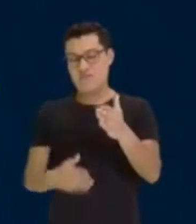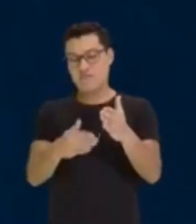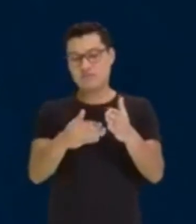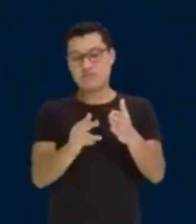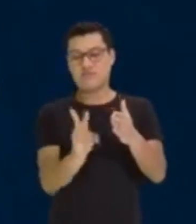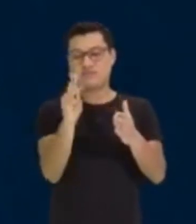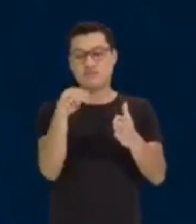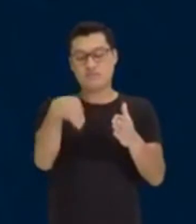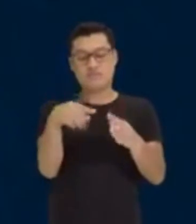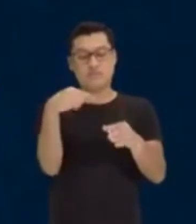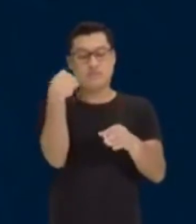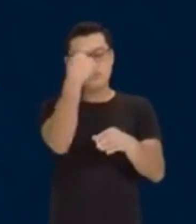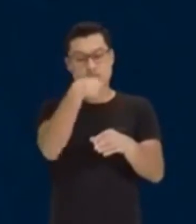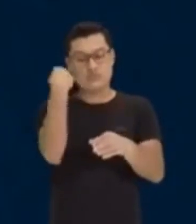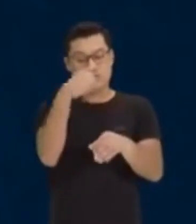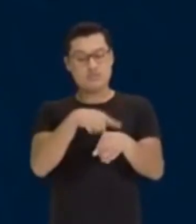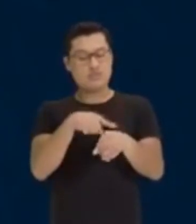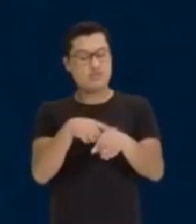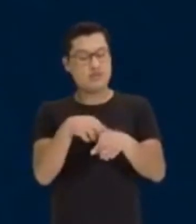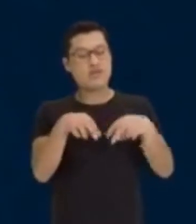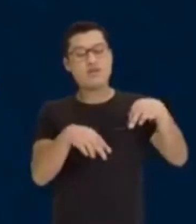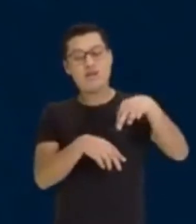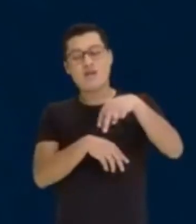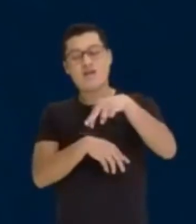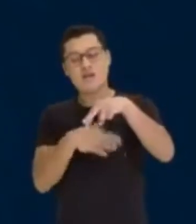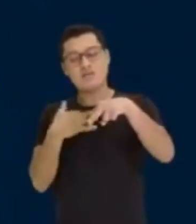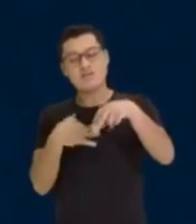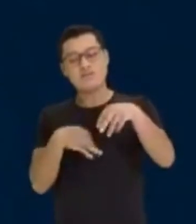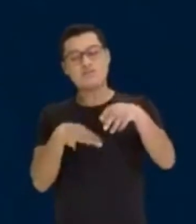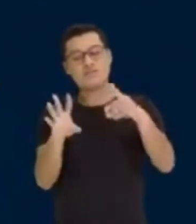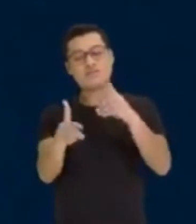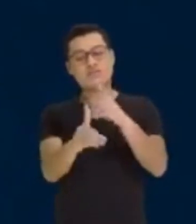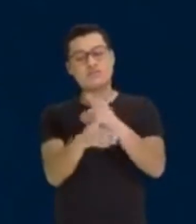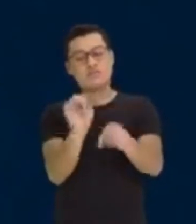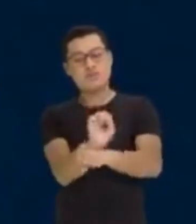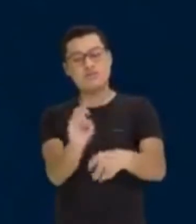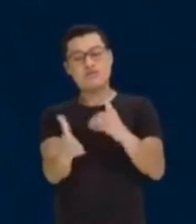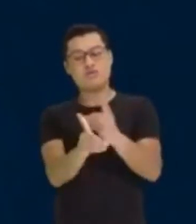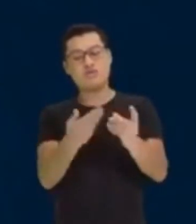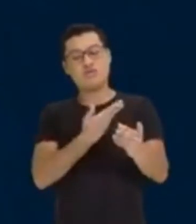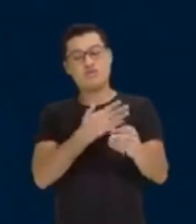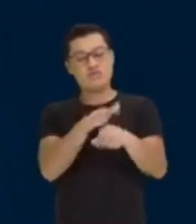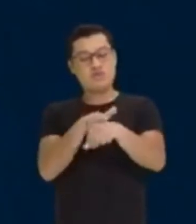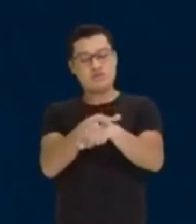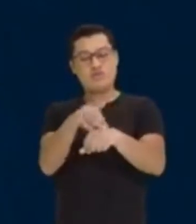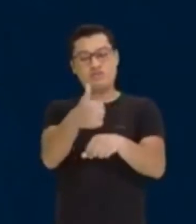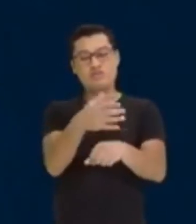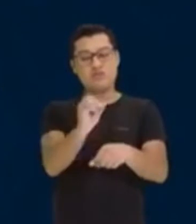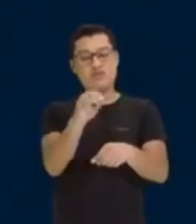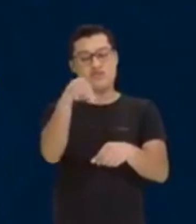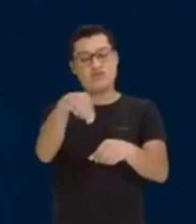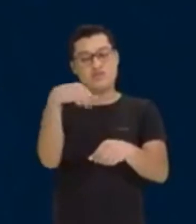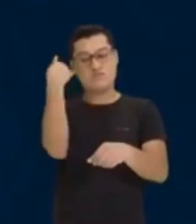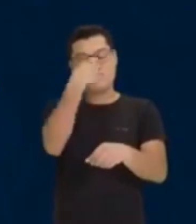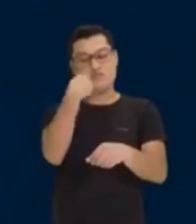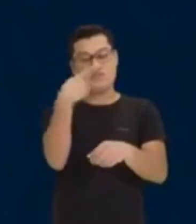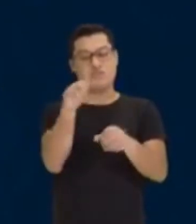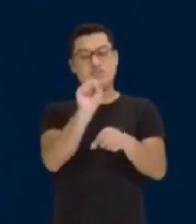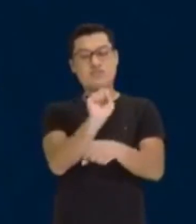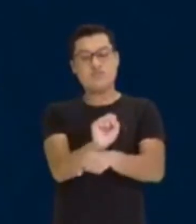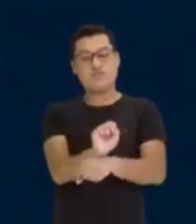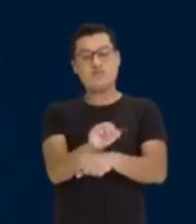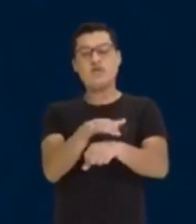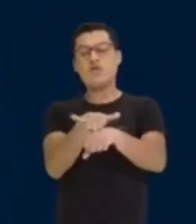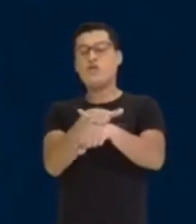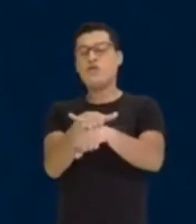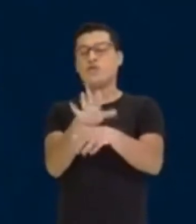e a metade do tempo, ótimo, foi andando na manha. Parou, encontrou um amigo e ficou 10 minutos parados, conversando.